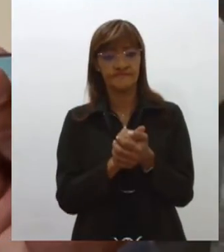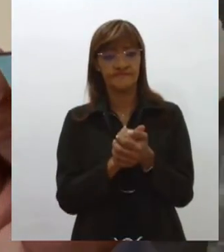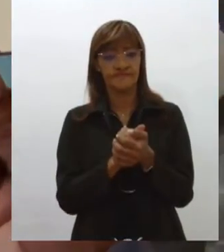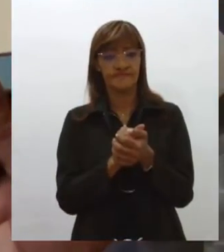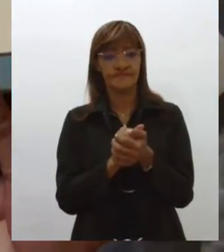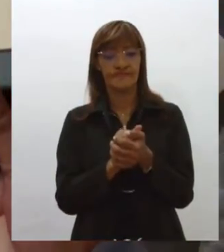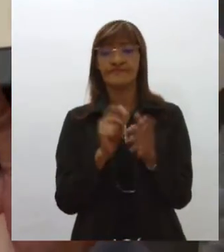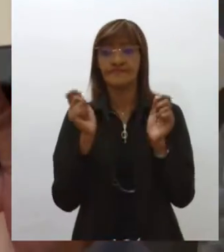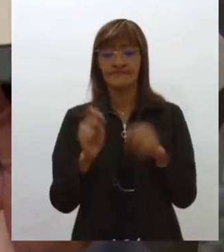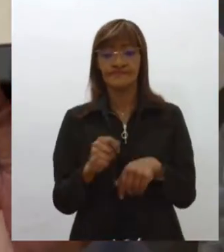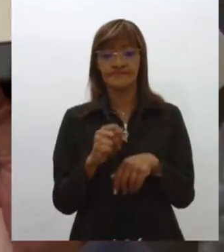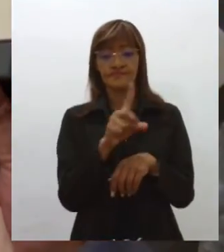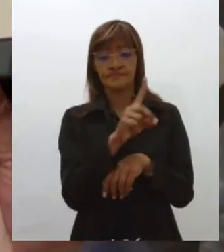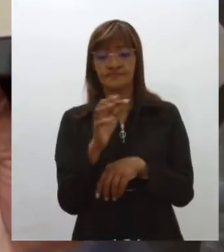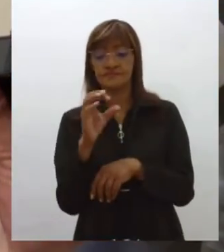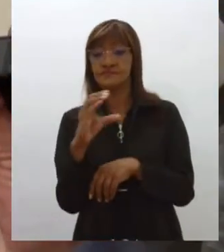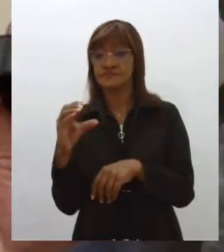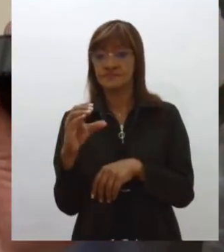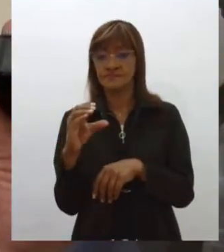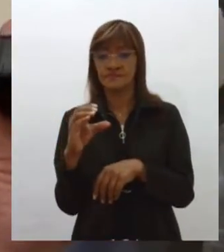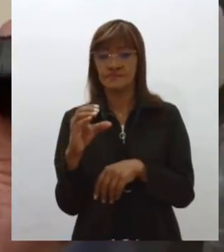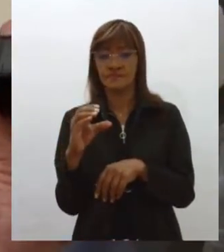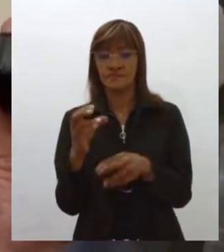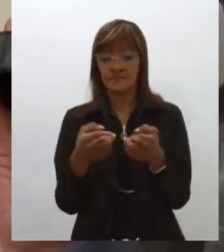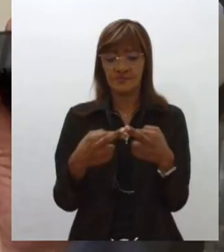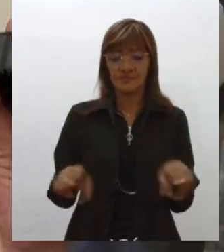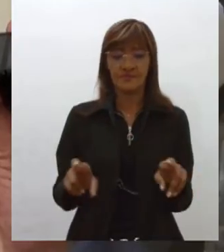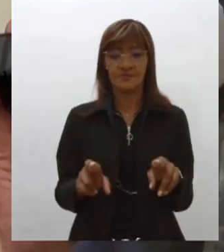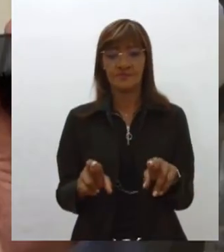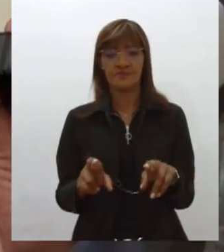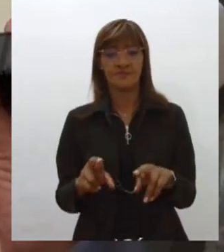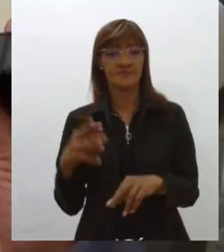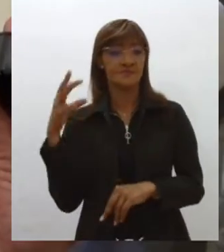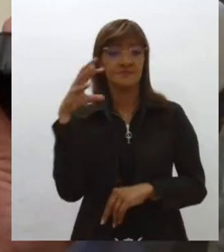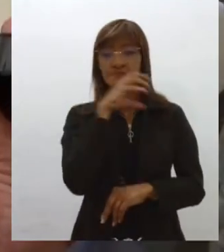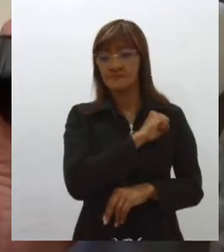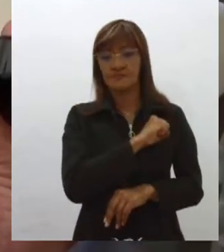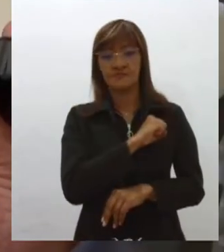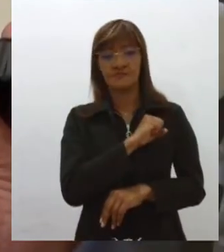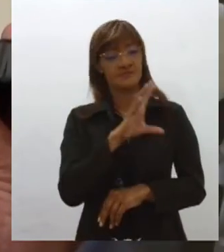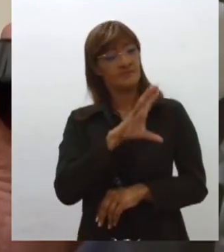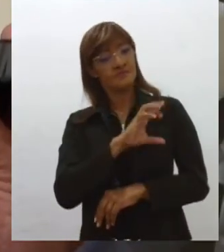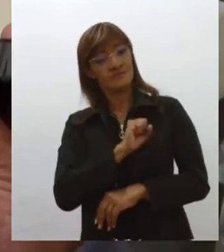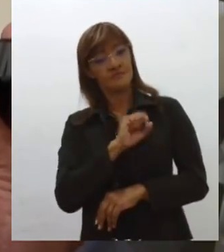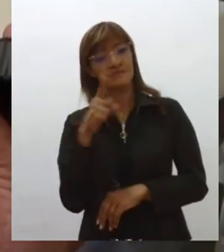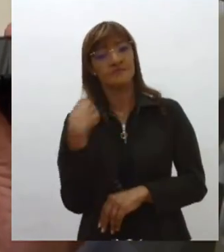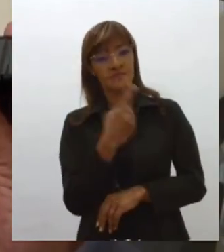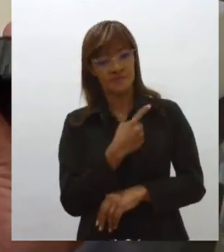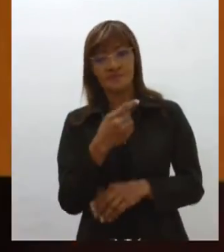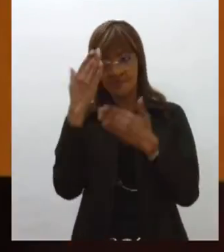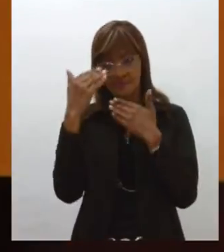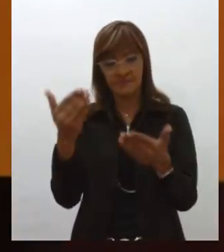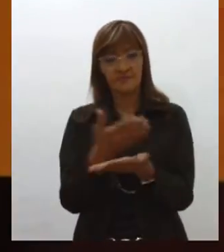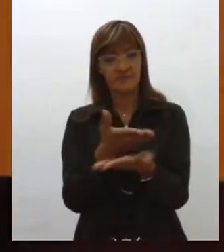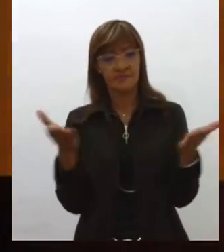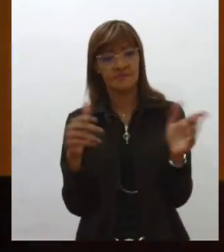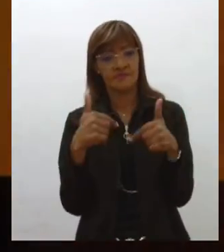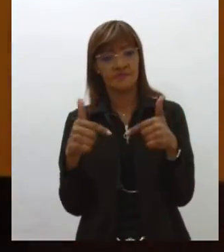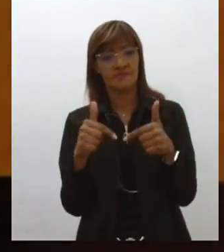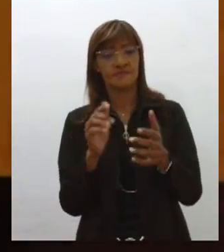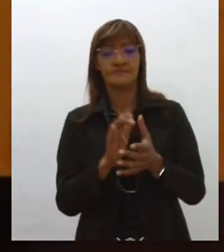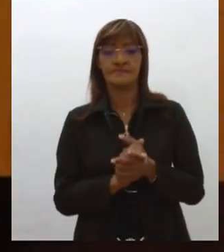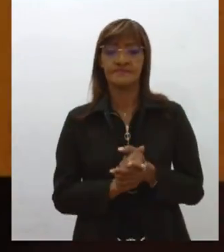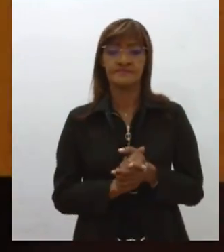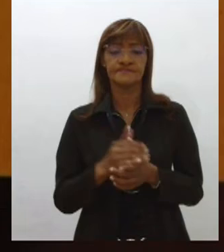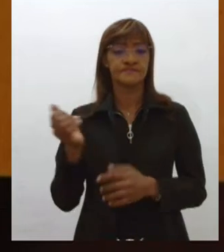defesa civil chega para resolver e resolve com muito entusiasmo e com muito amor e a gente sempre tem que ser grato a todos que fazem a defesa civil. Durante o evento